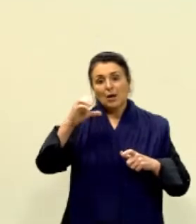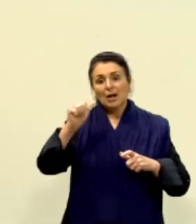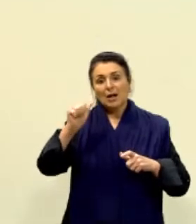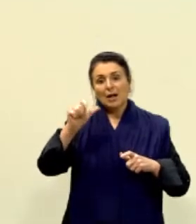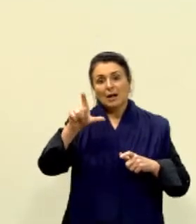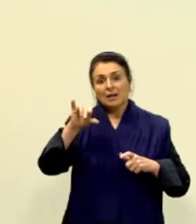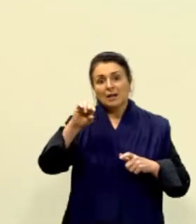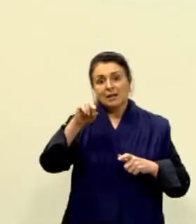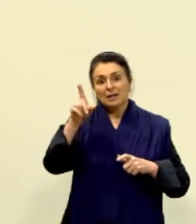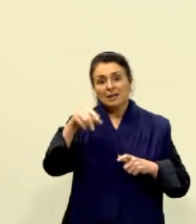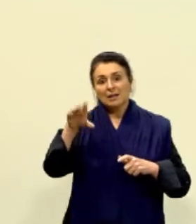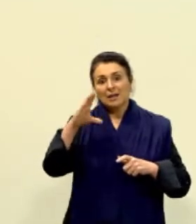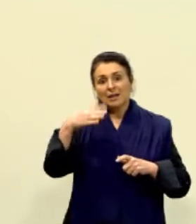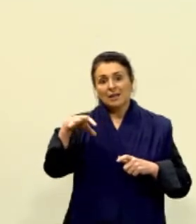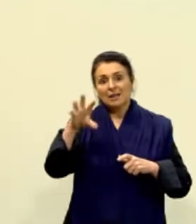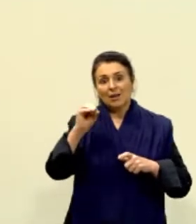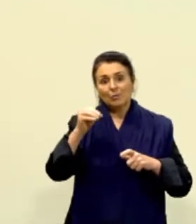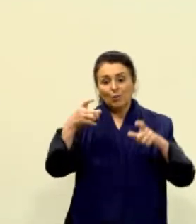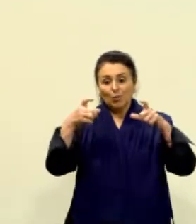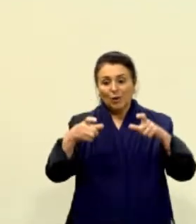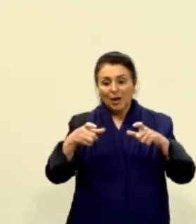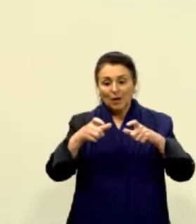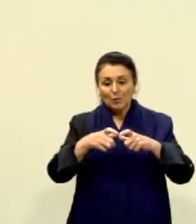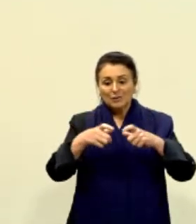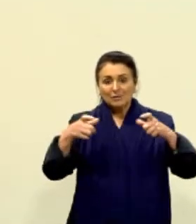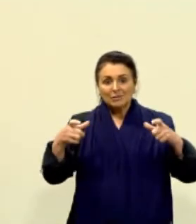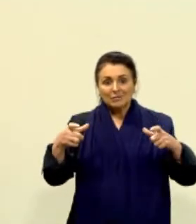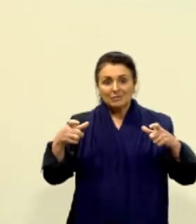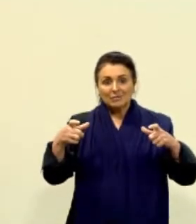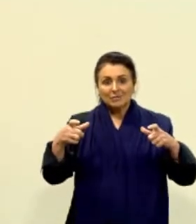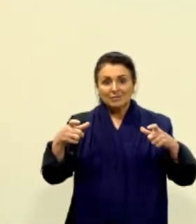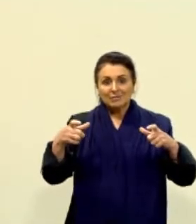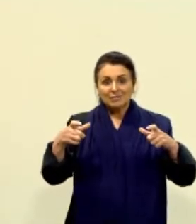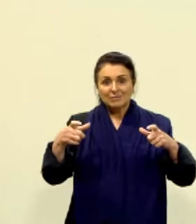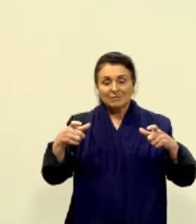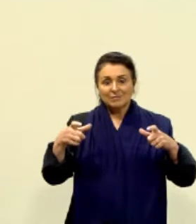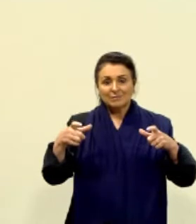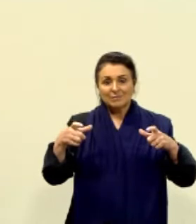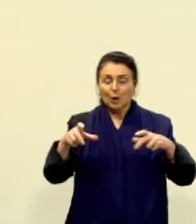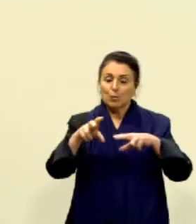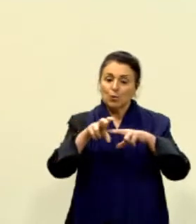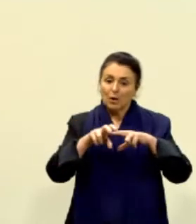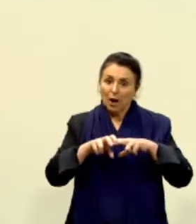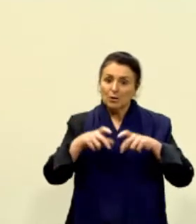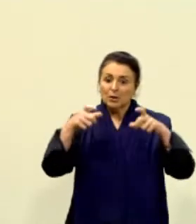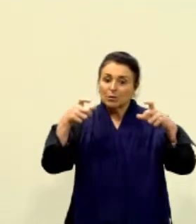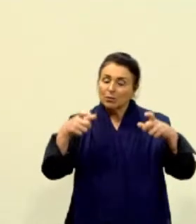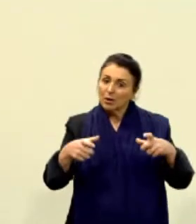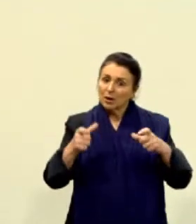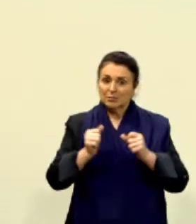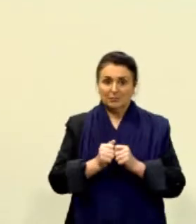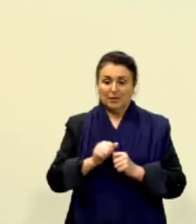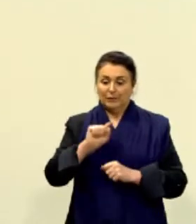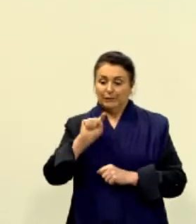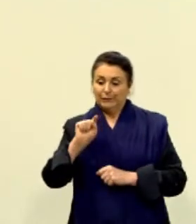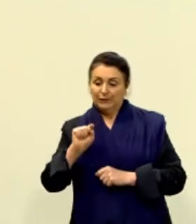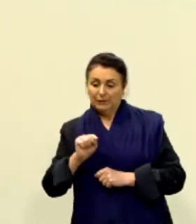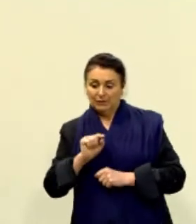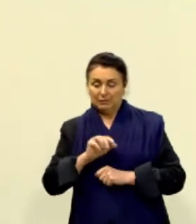desse espaço desse espaço vírgula.